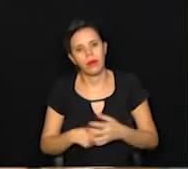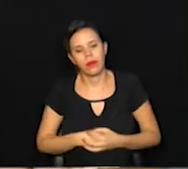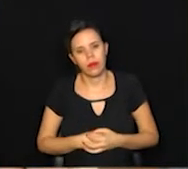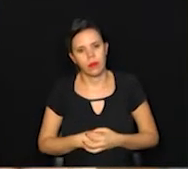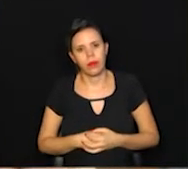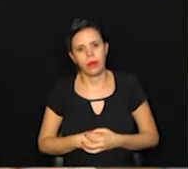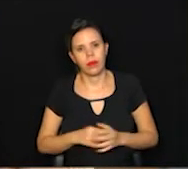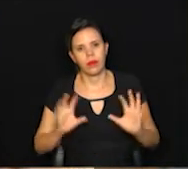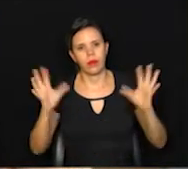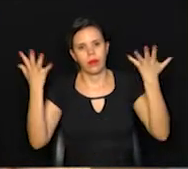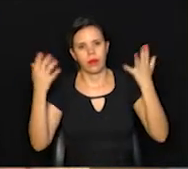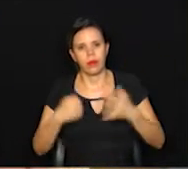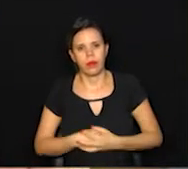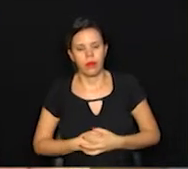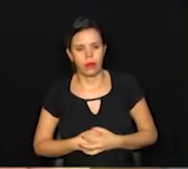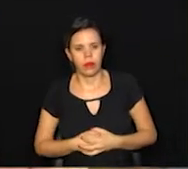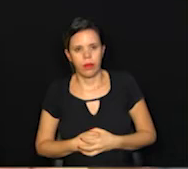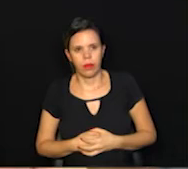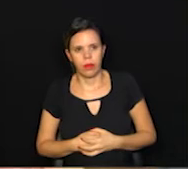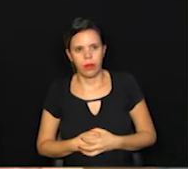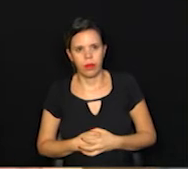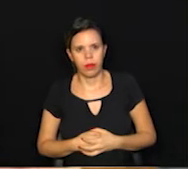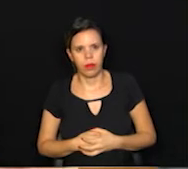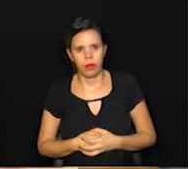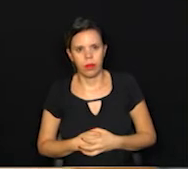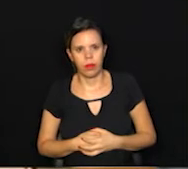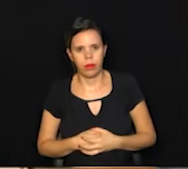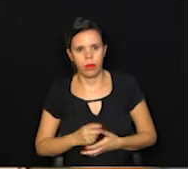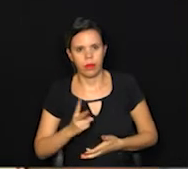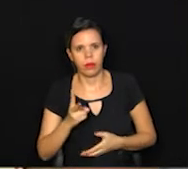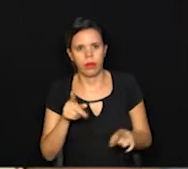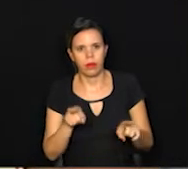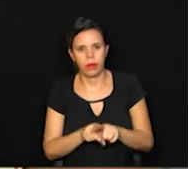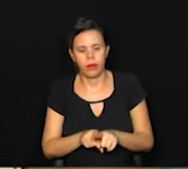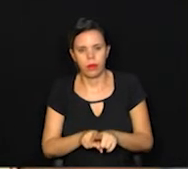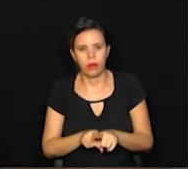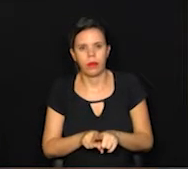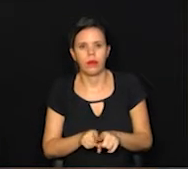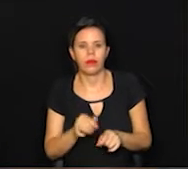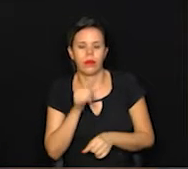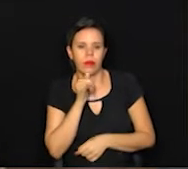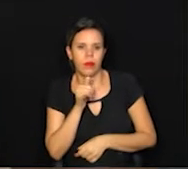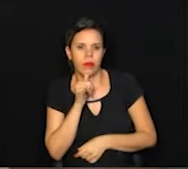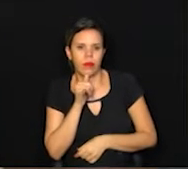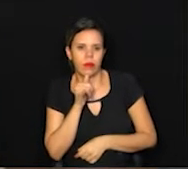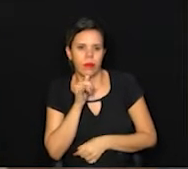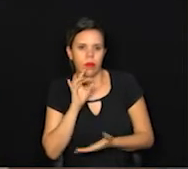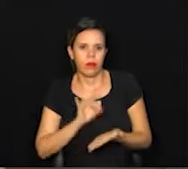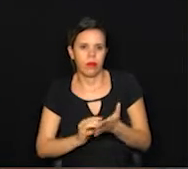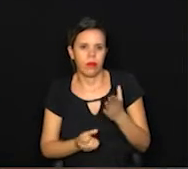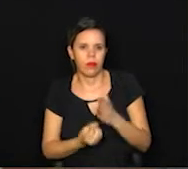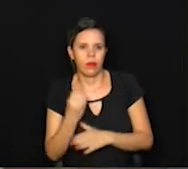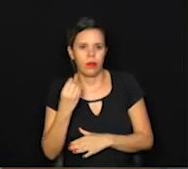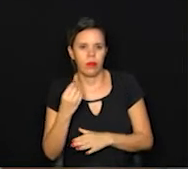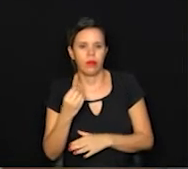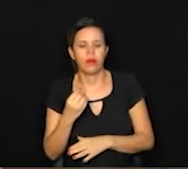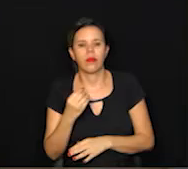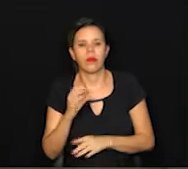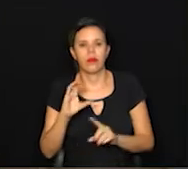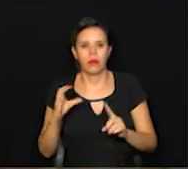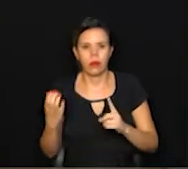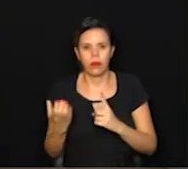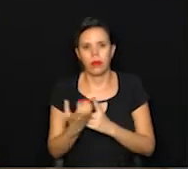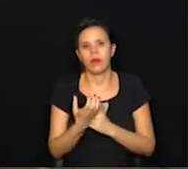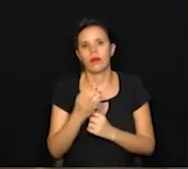realização de festas. E continua também a vedação da realização de missas e cultos